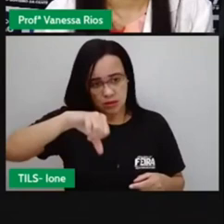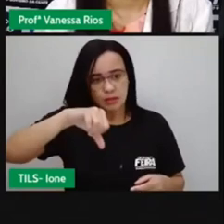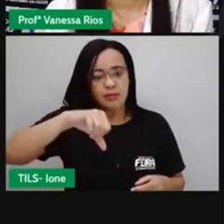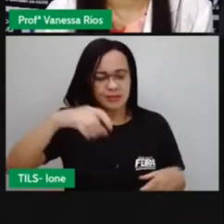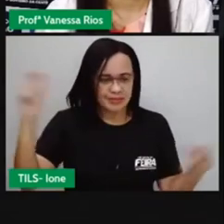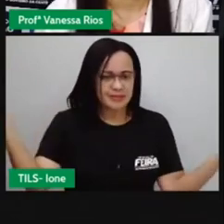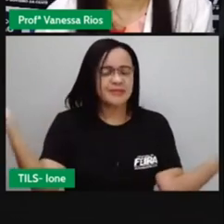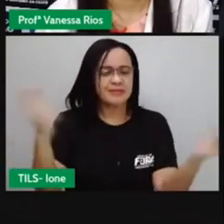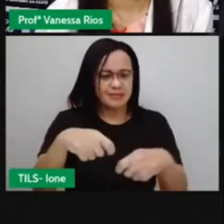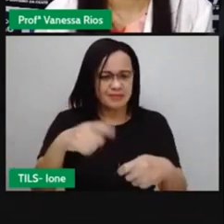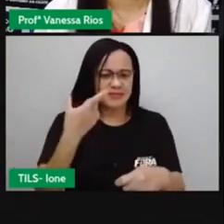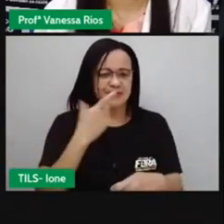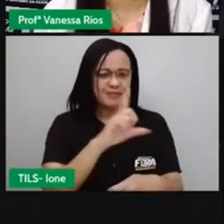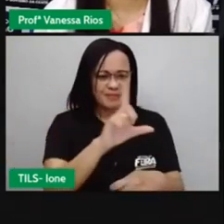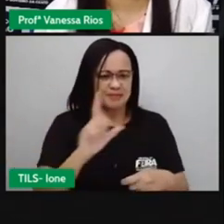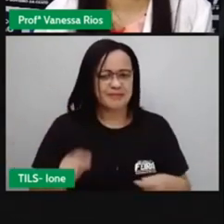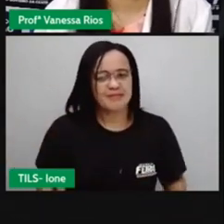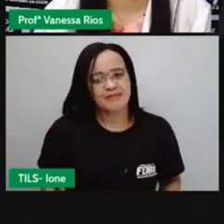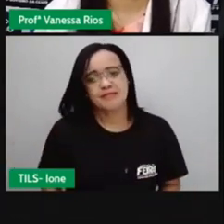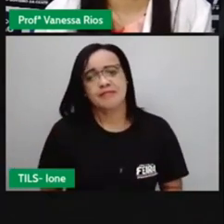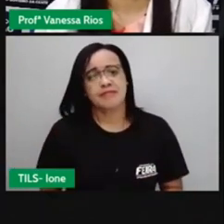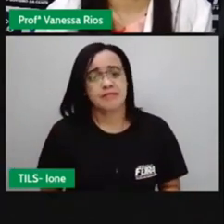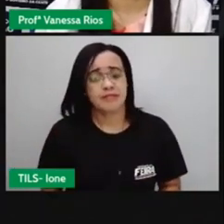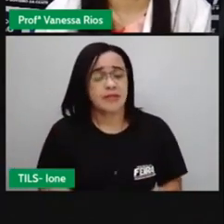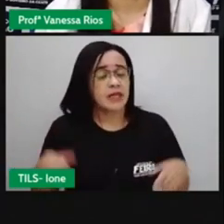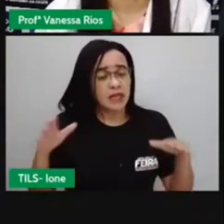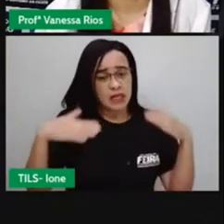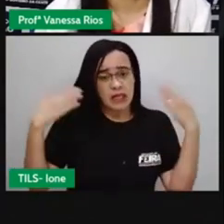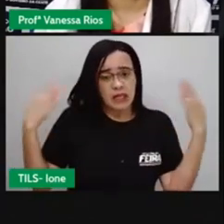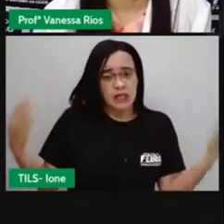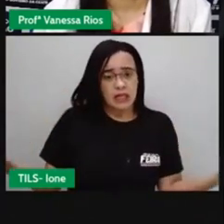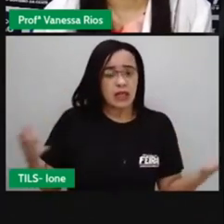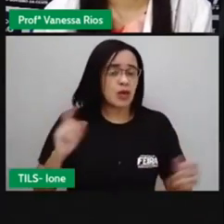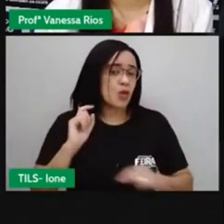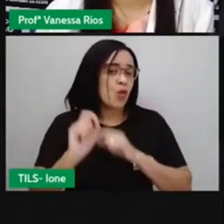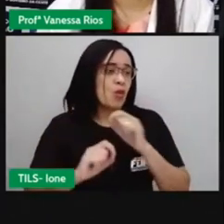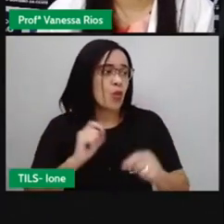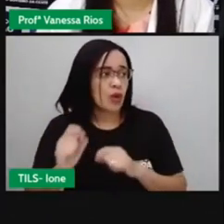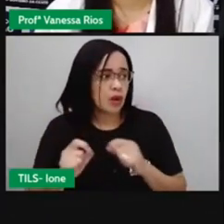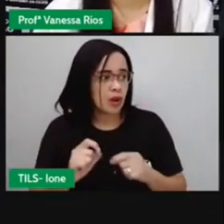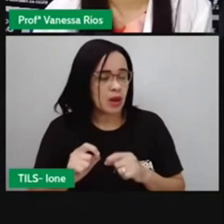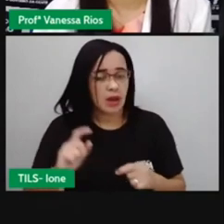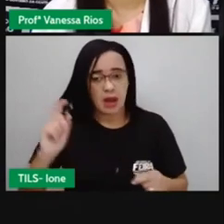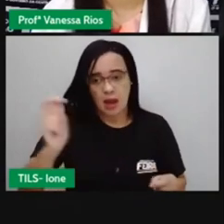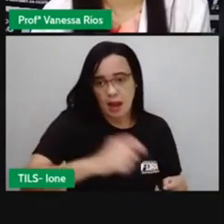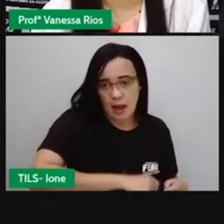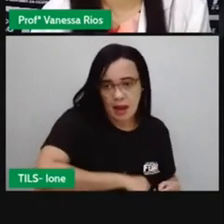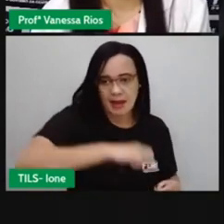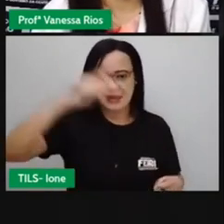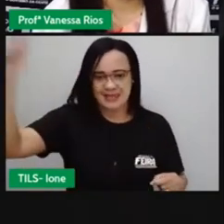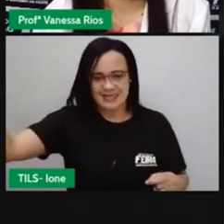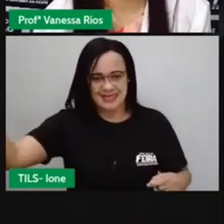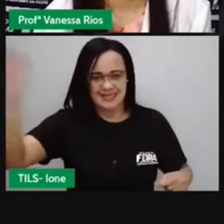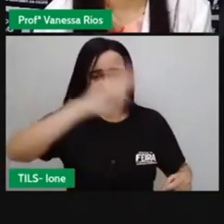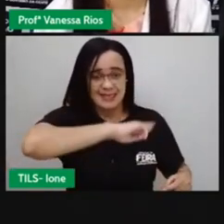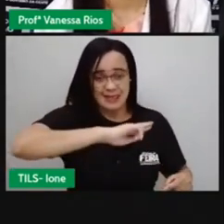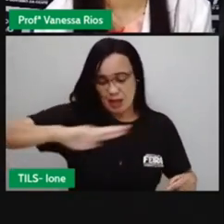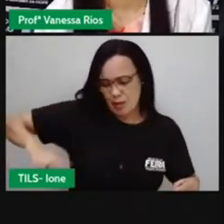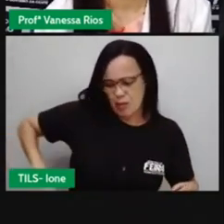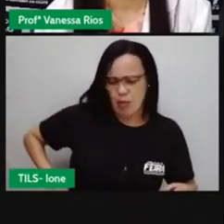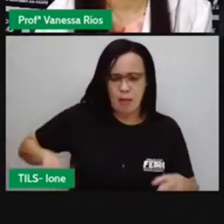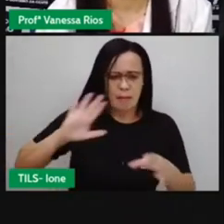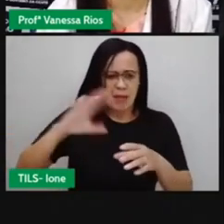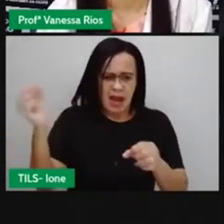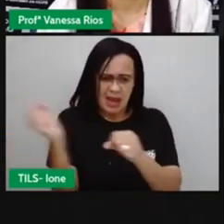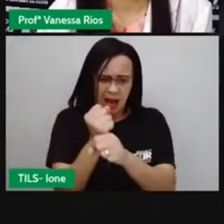E aí chega, então, a proclamação da república. O que aconteceu durante todos esses anos, né, em